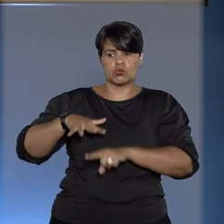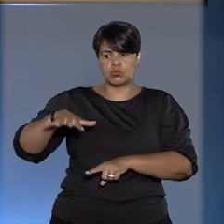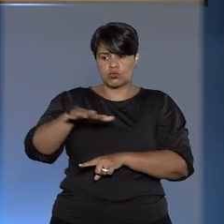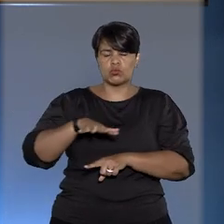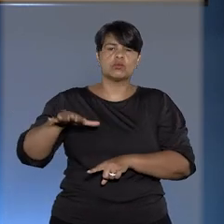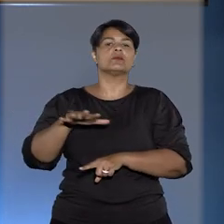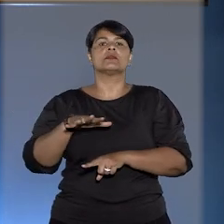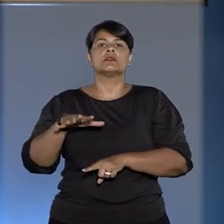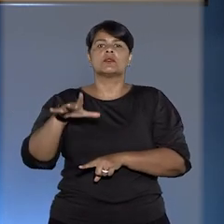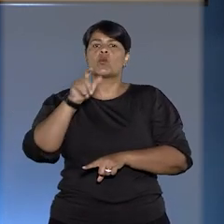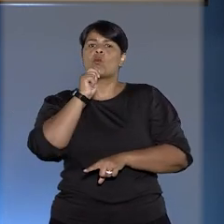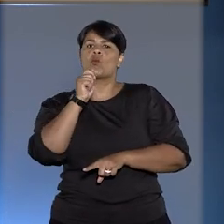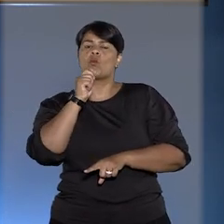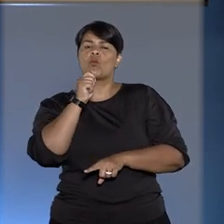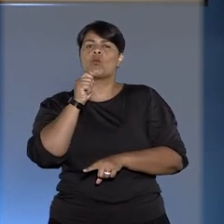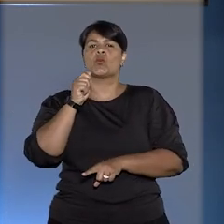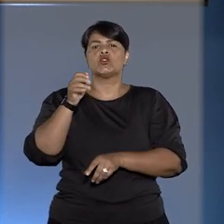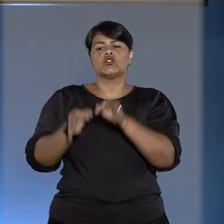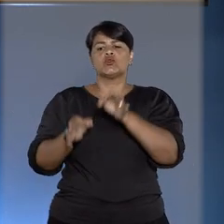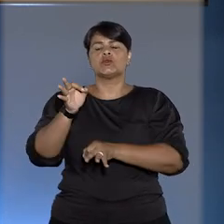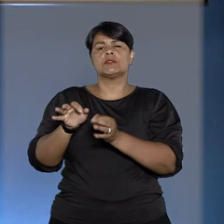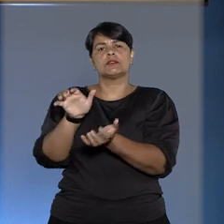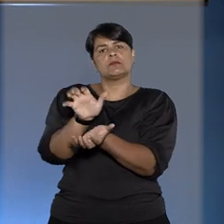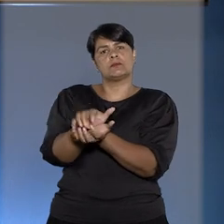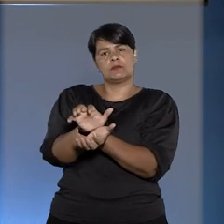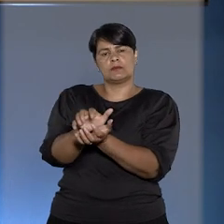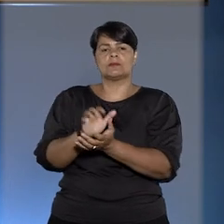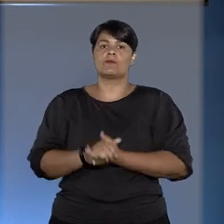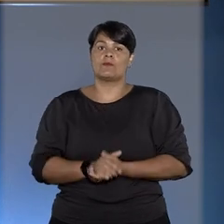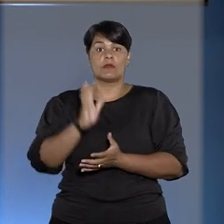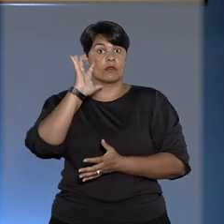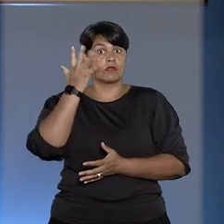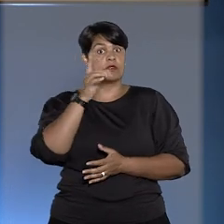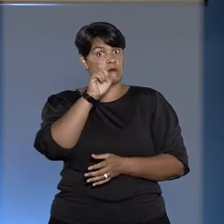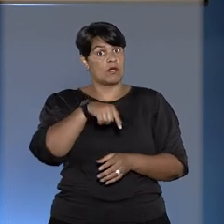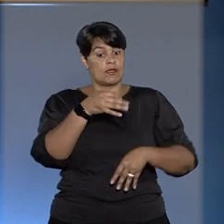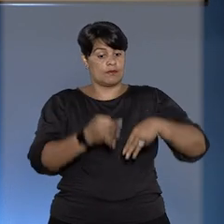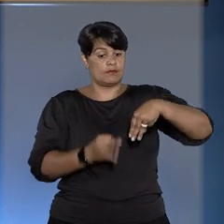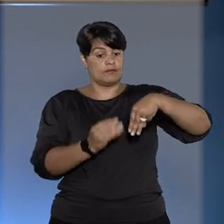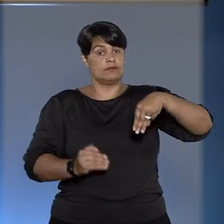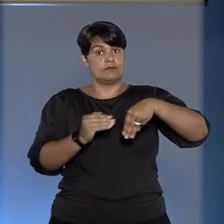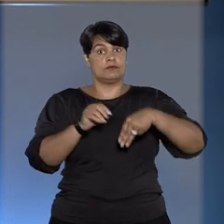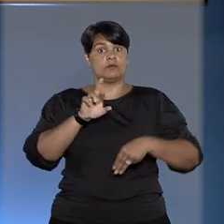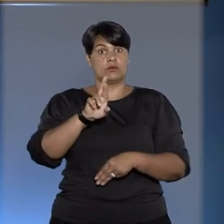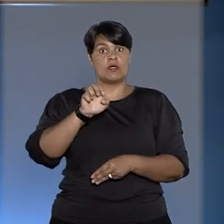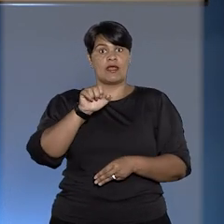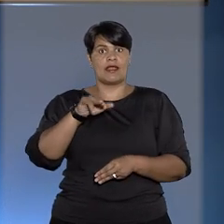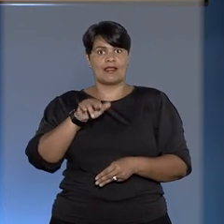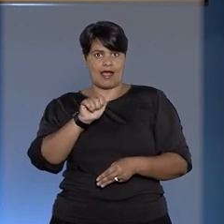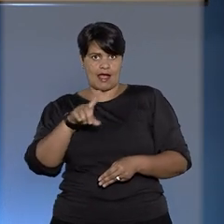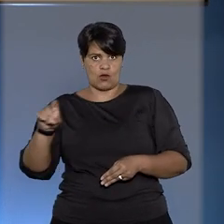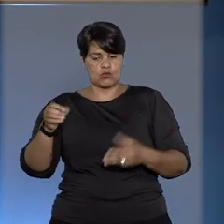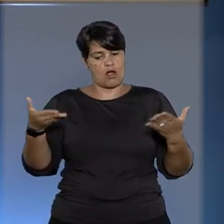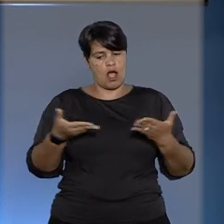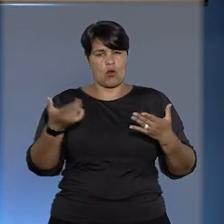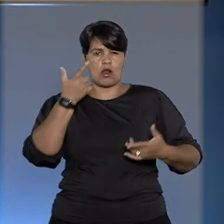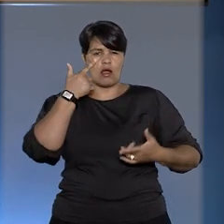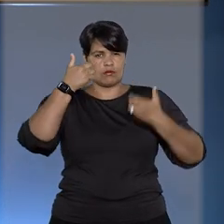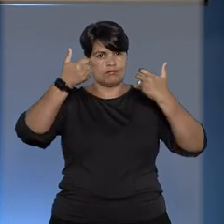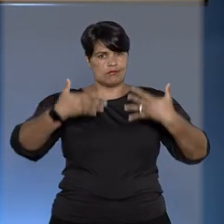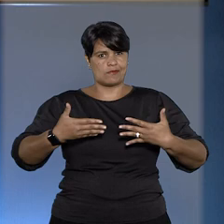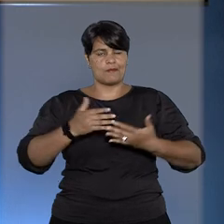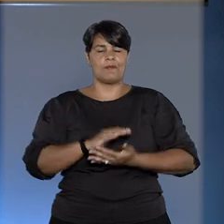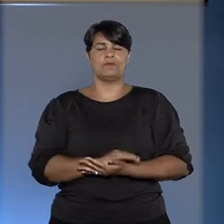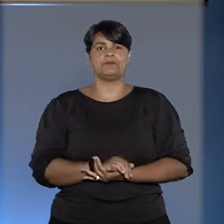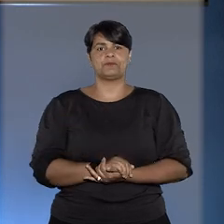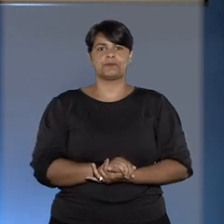sem as restrições da Justiça de Pernambuco. A decisão é do ministro Reinaldo Soares da Fonseca e quem explica é a